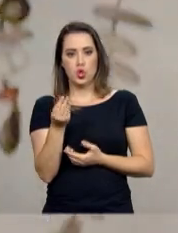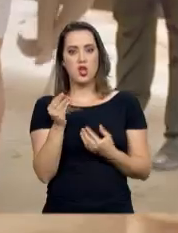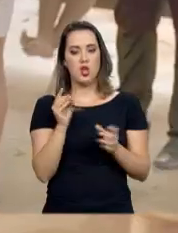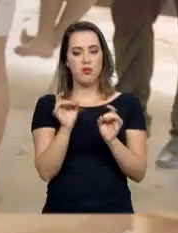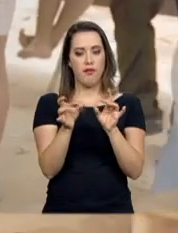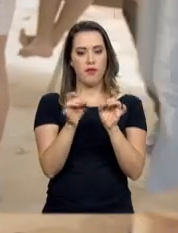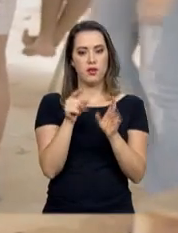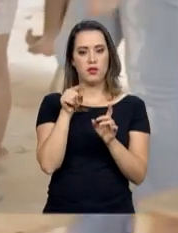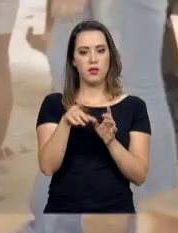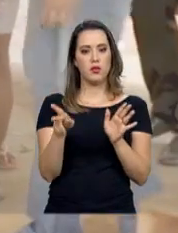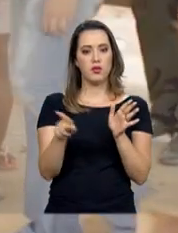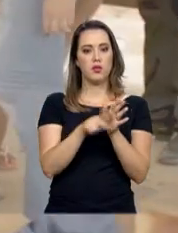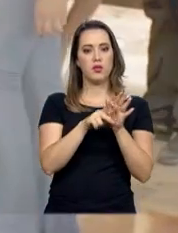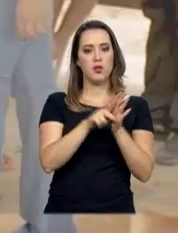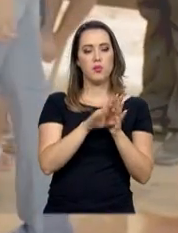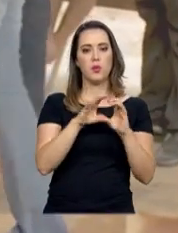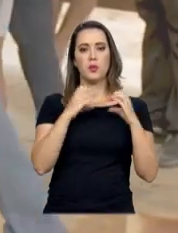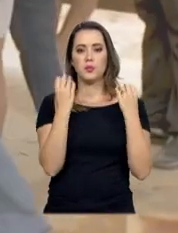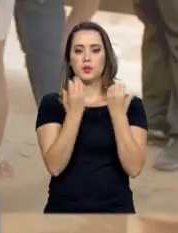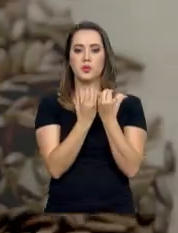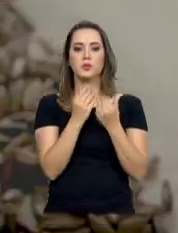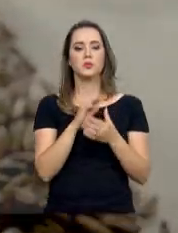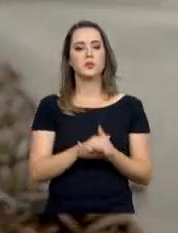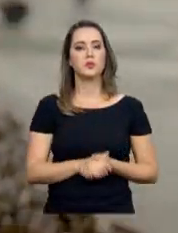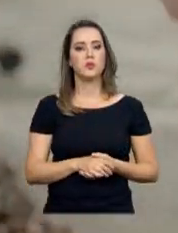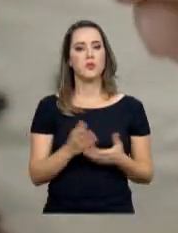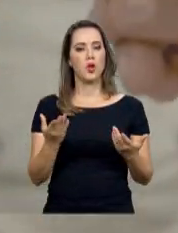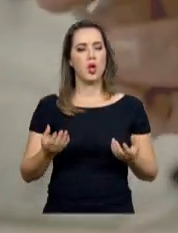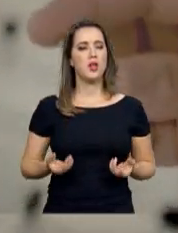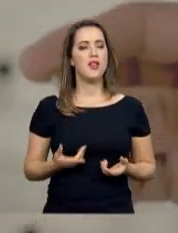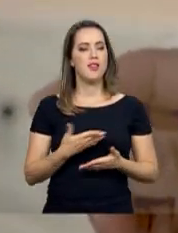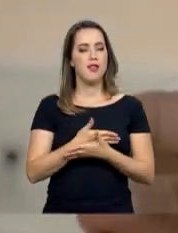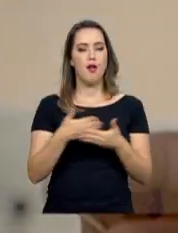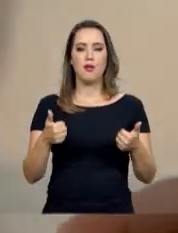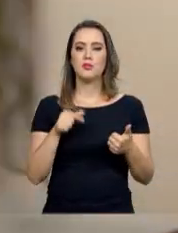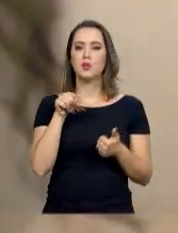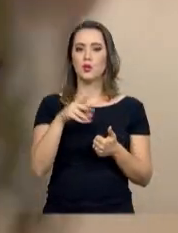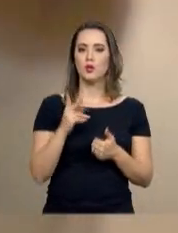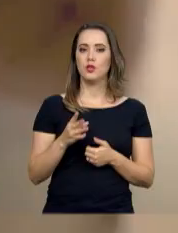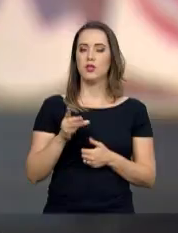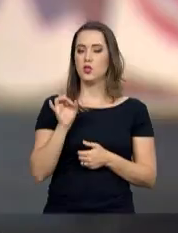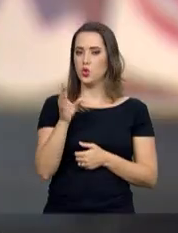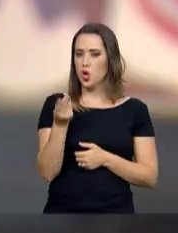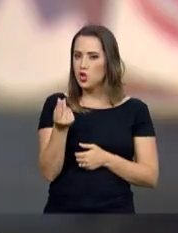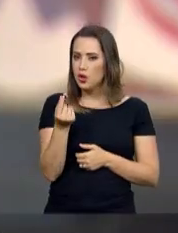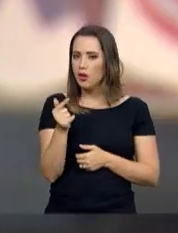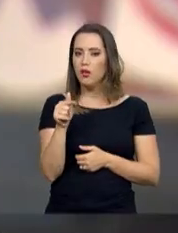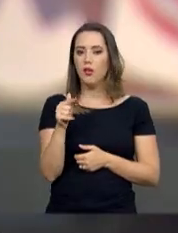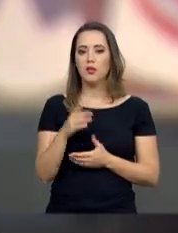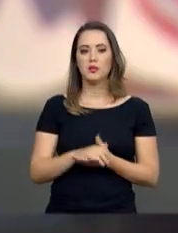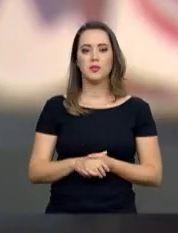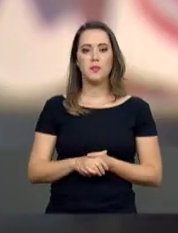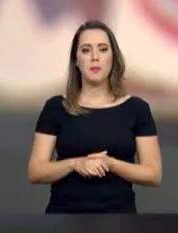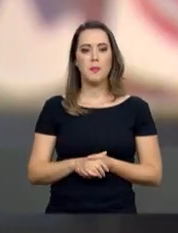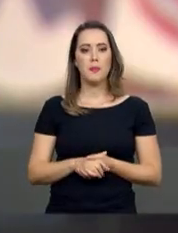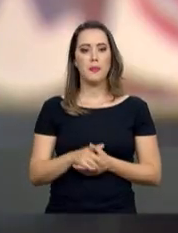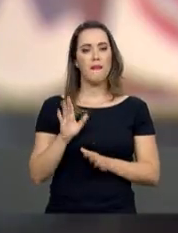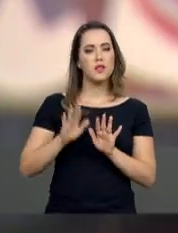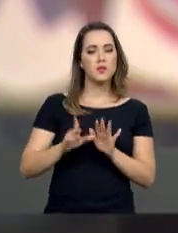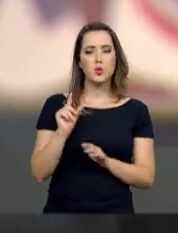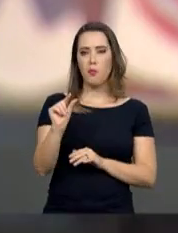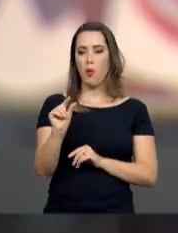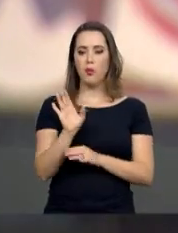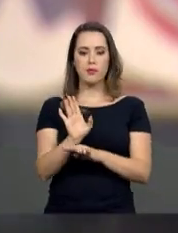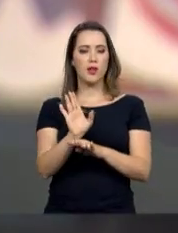biojóias fica com a própria comunidade. E os ganhos não são apenas financeiros. Às vezes é tão pouco o você faz,